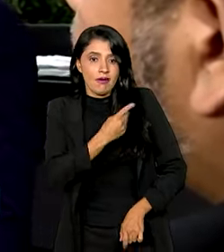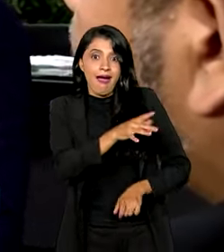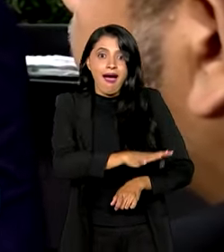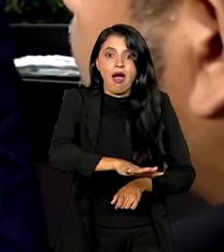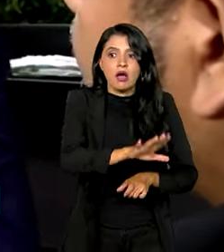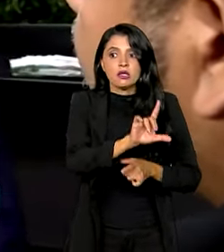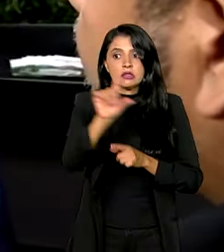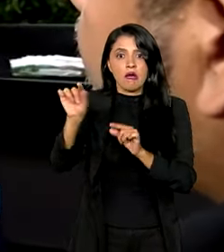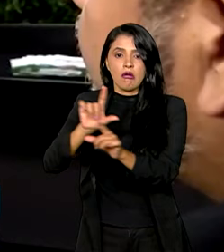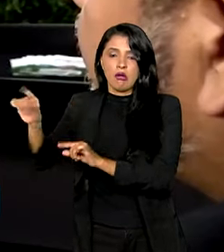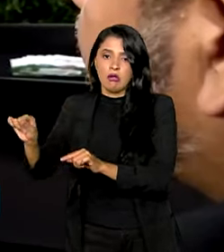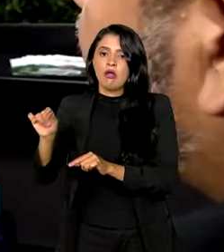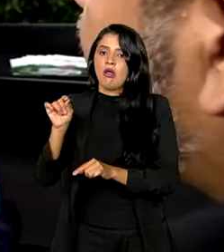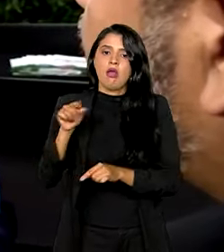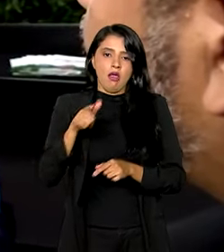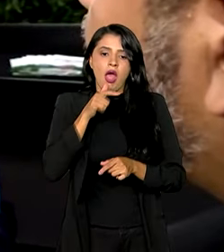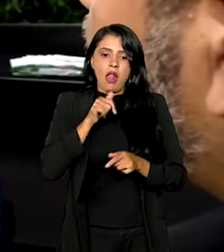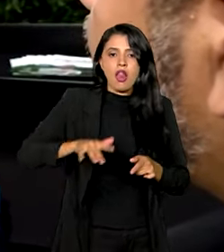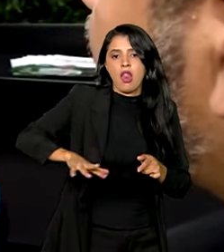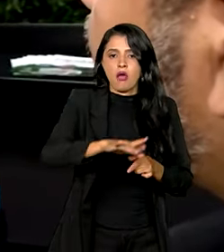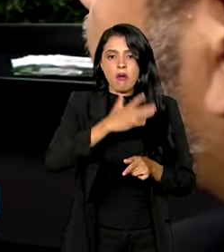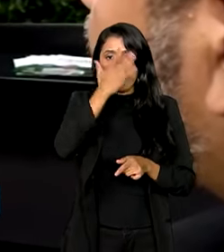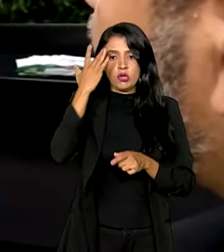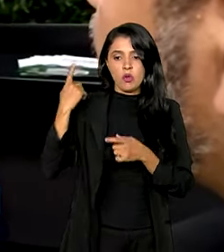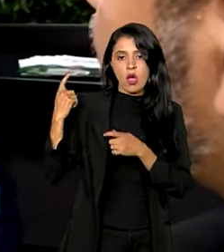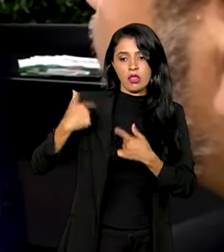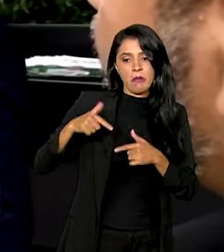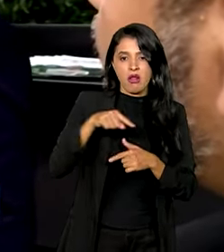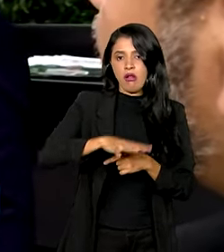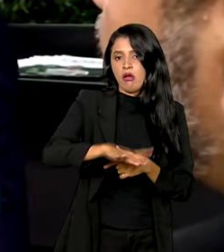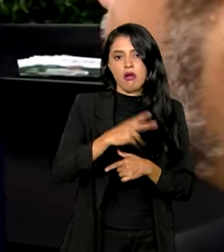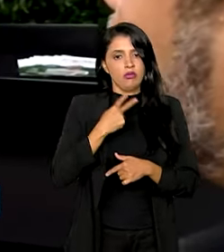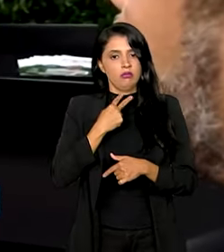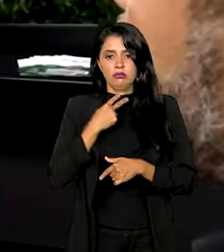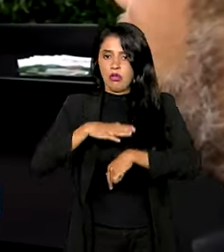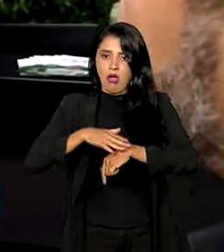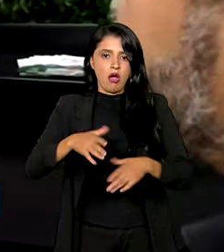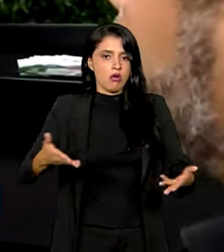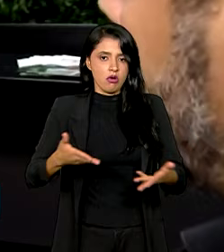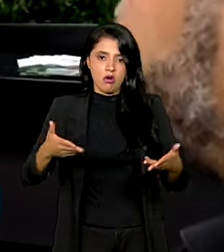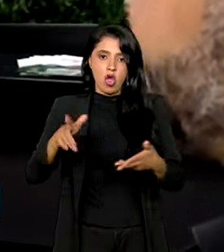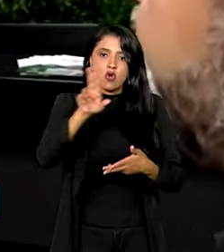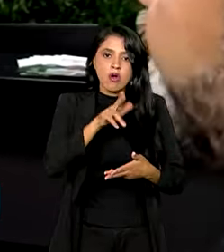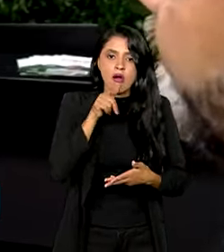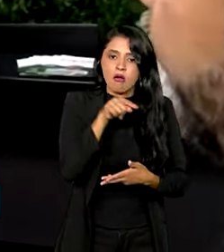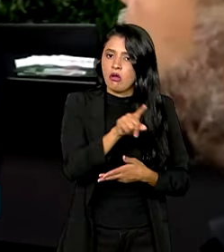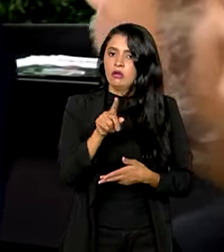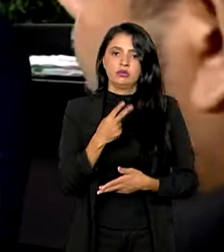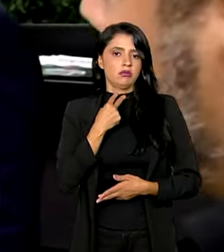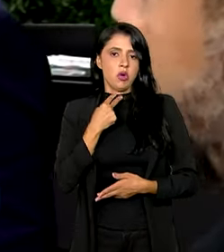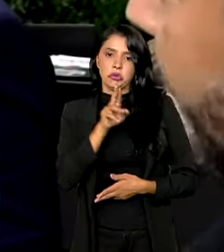A lagoa, as pessoas não podem trabalhar na lagoa nesse momento, não podem utilizar as águas da lagoa nesse momento.